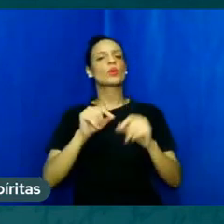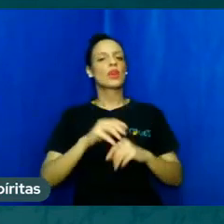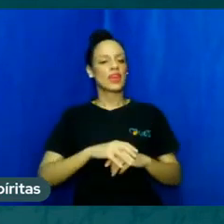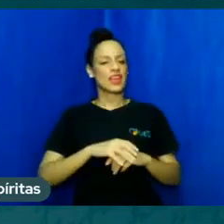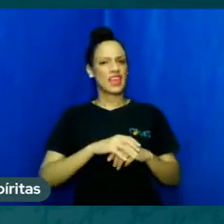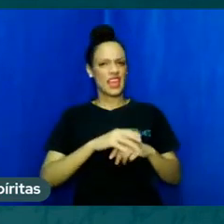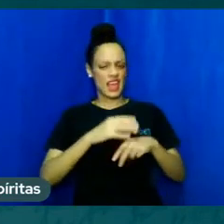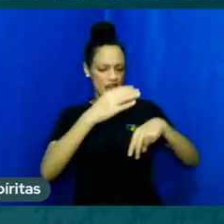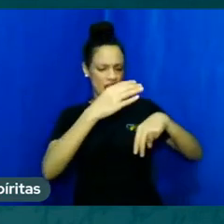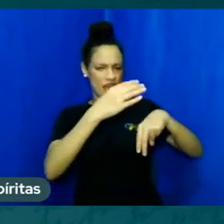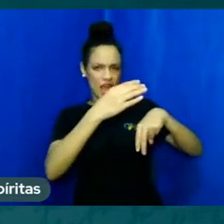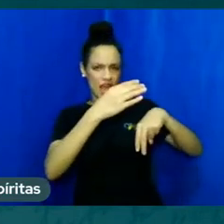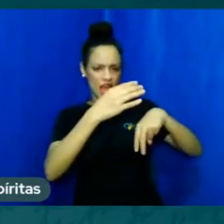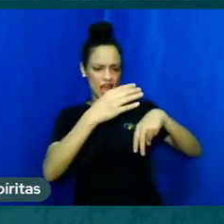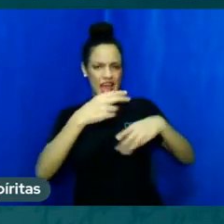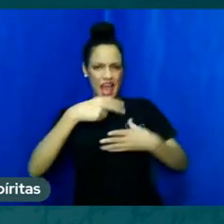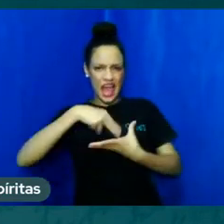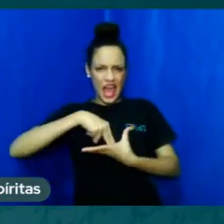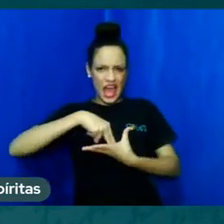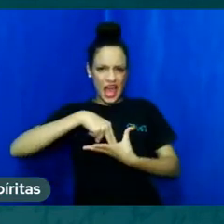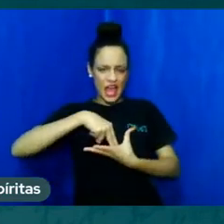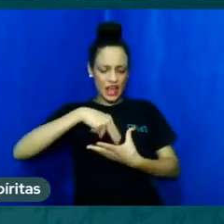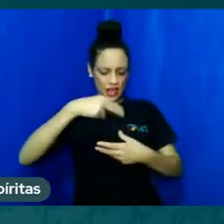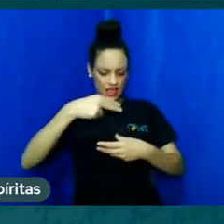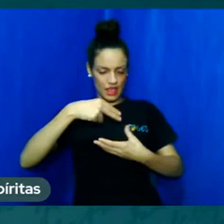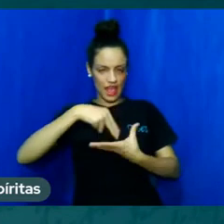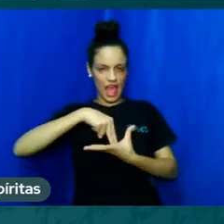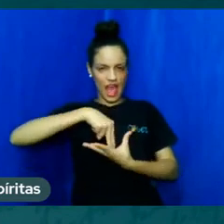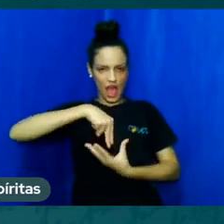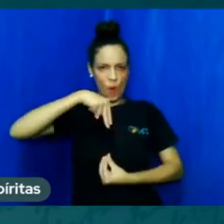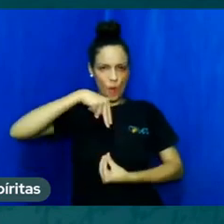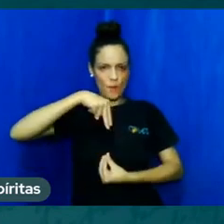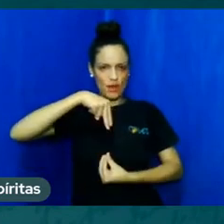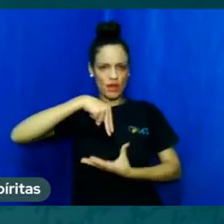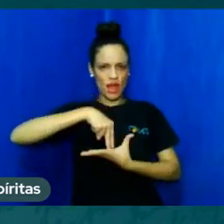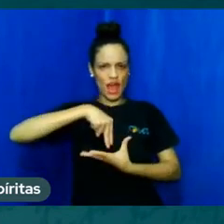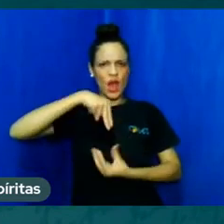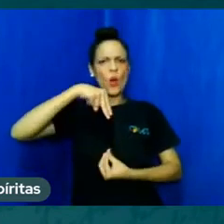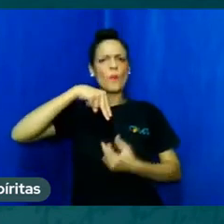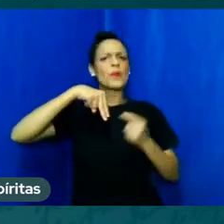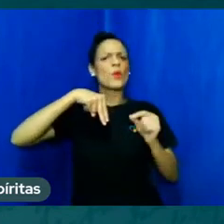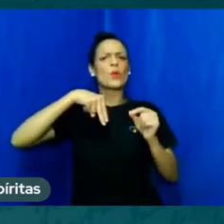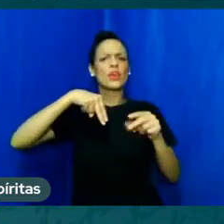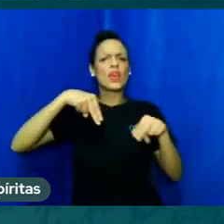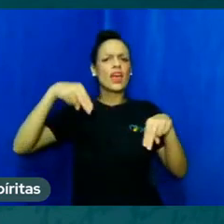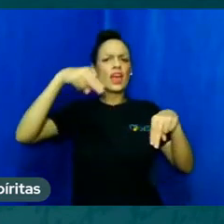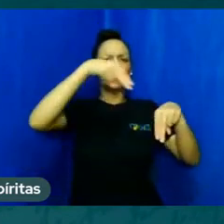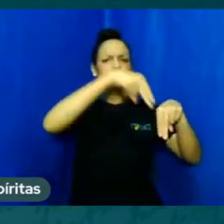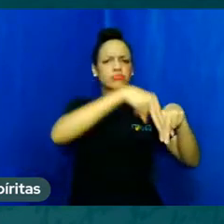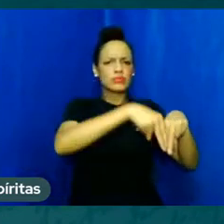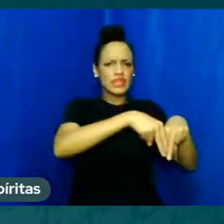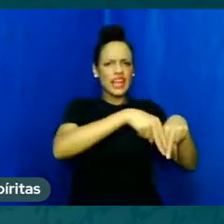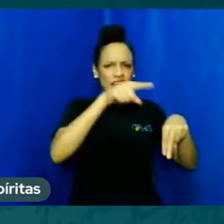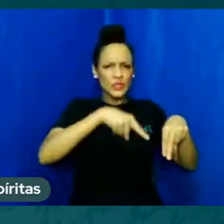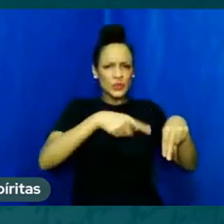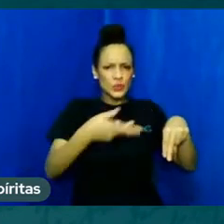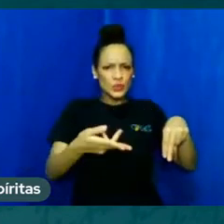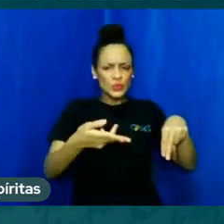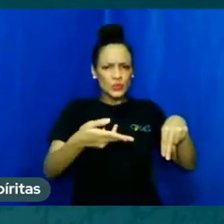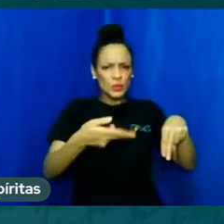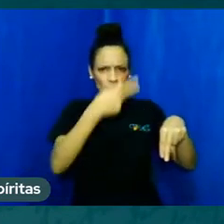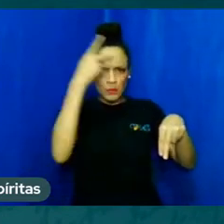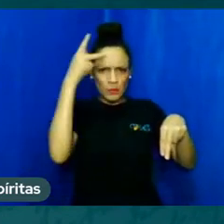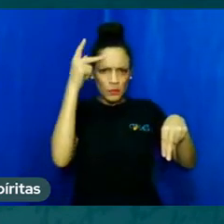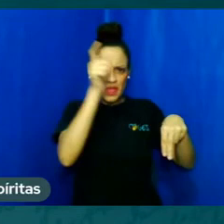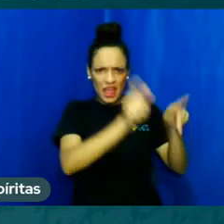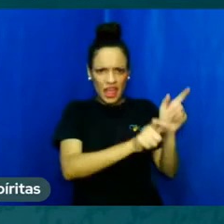Na hora que você estava falando, da alma, aí ficou a perguntinha, a alma é um encarnado?